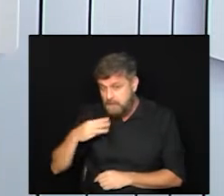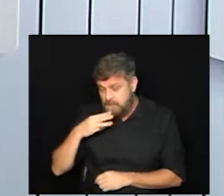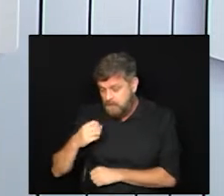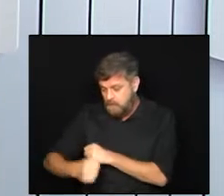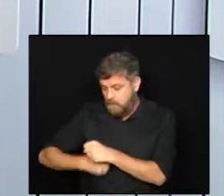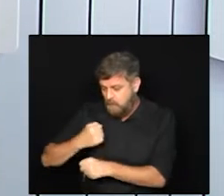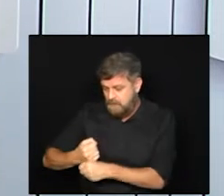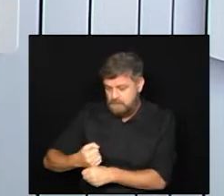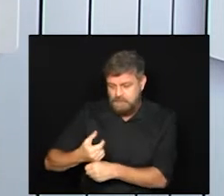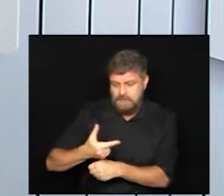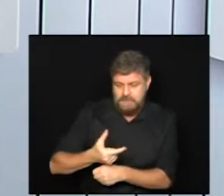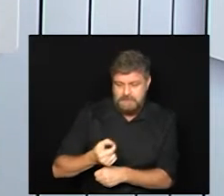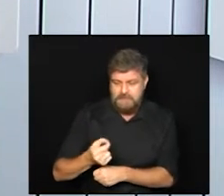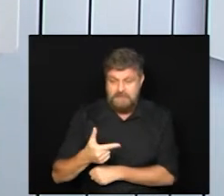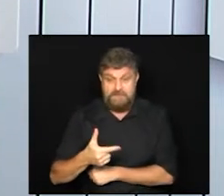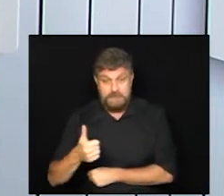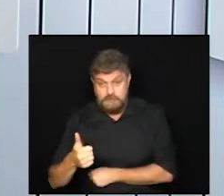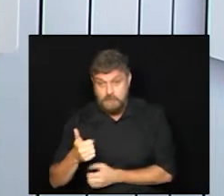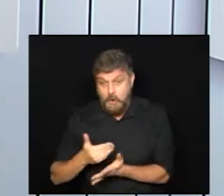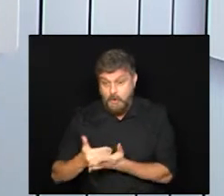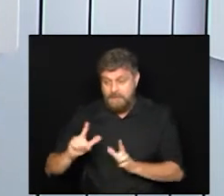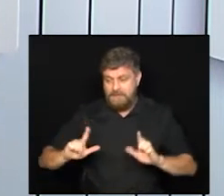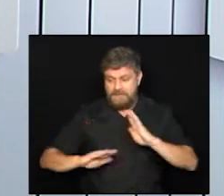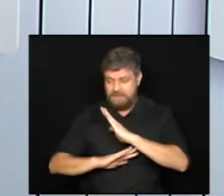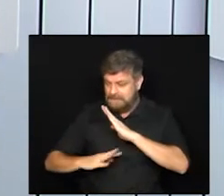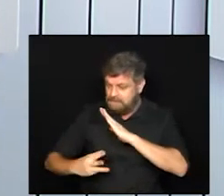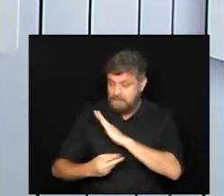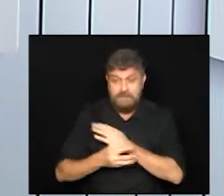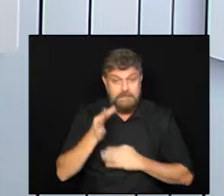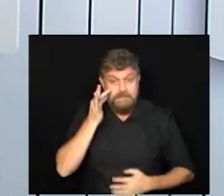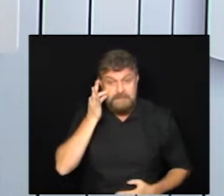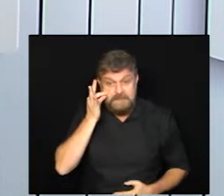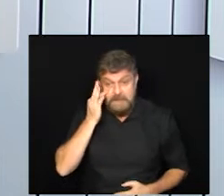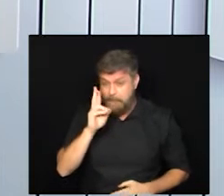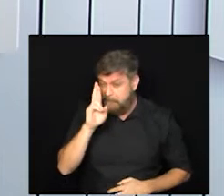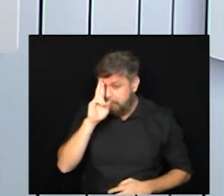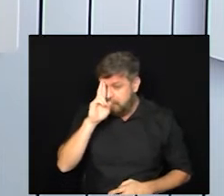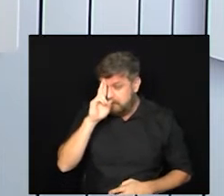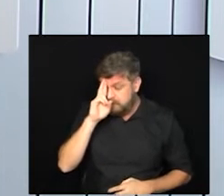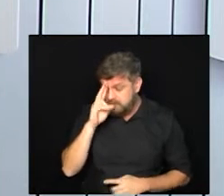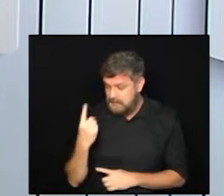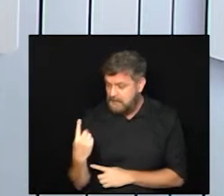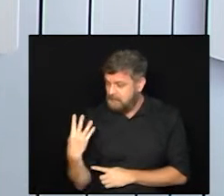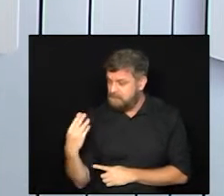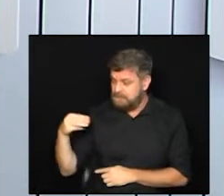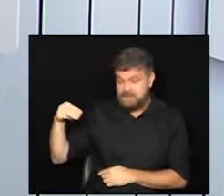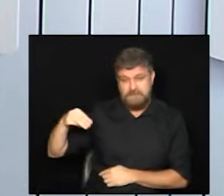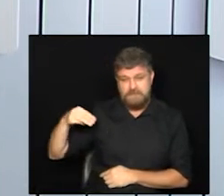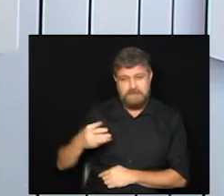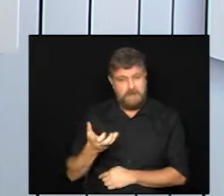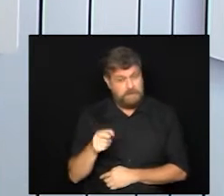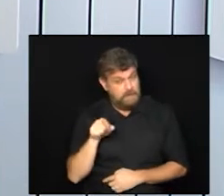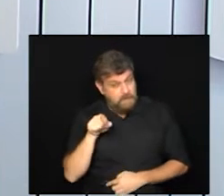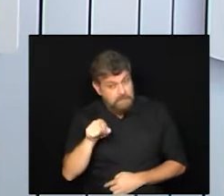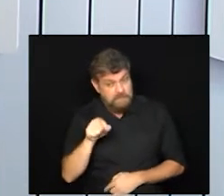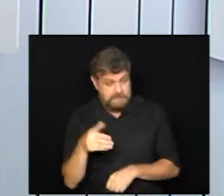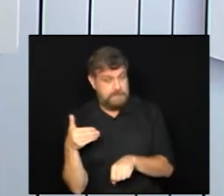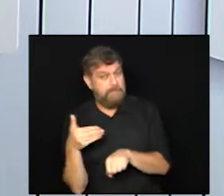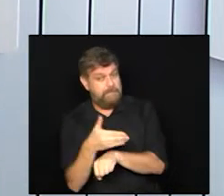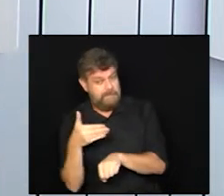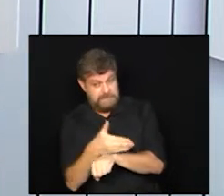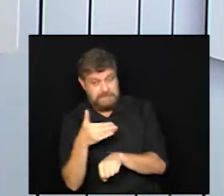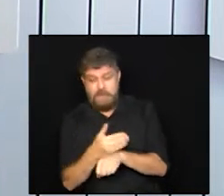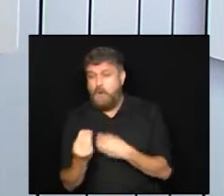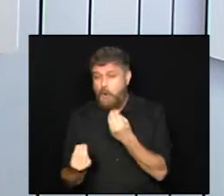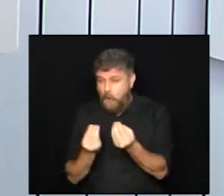2021. Começa agora o Câmara Total ao vivo, meio-dia e 14, e eu quero a sua participação